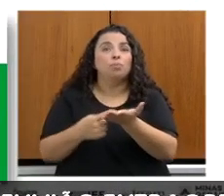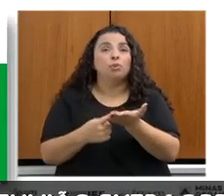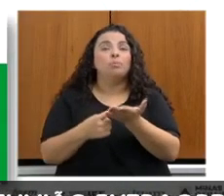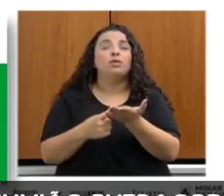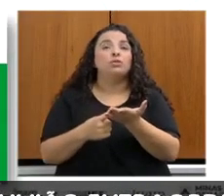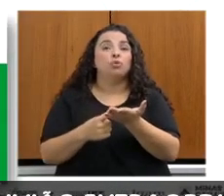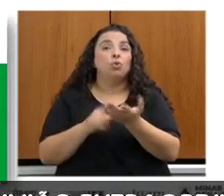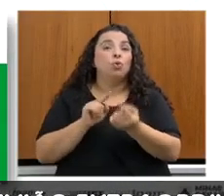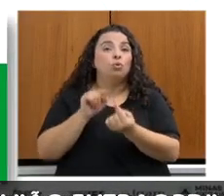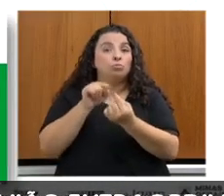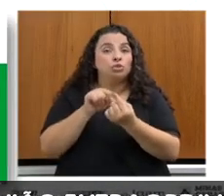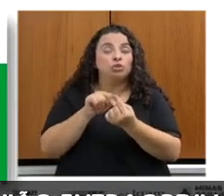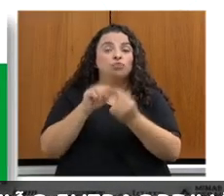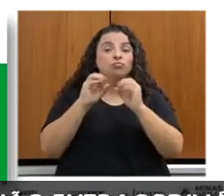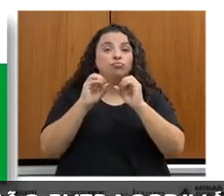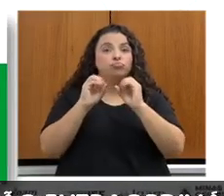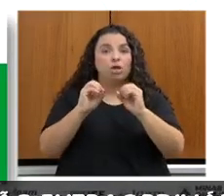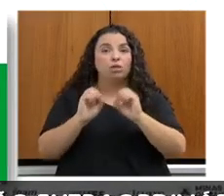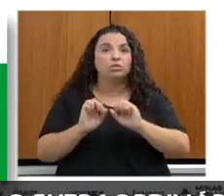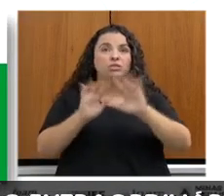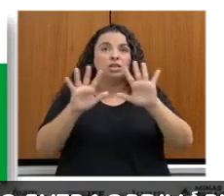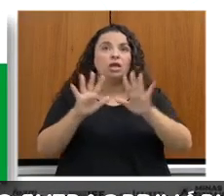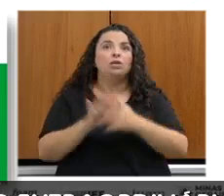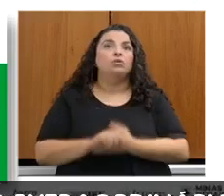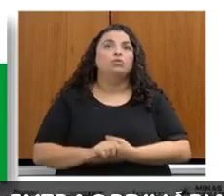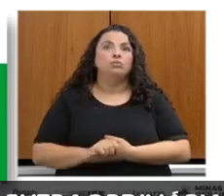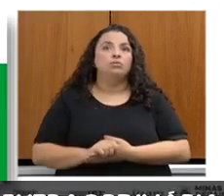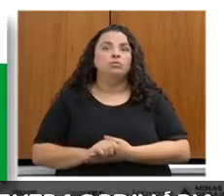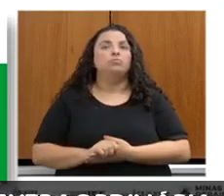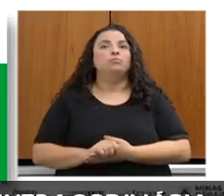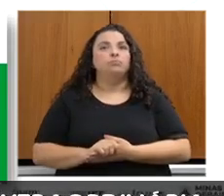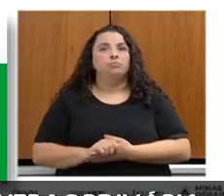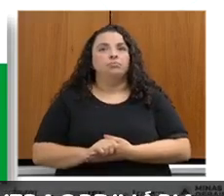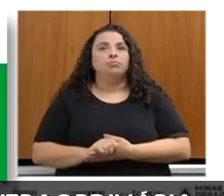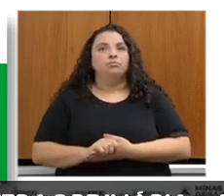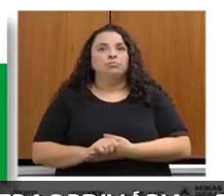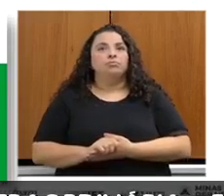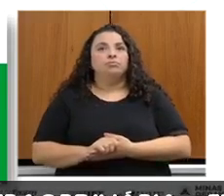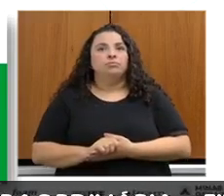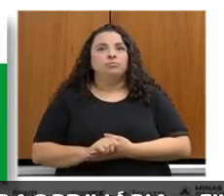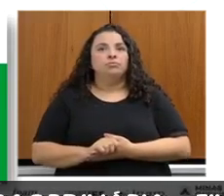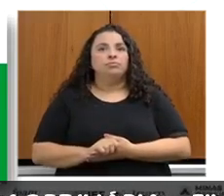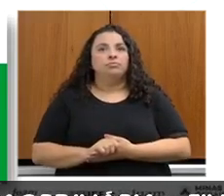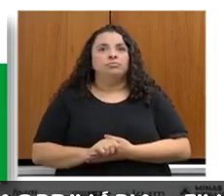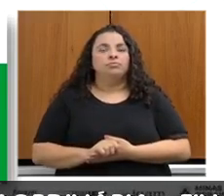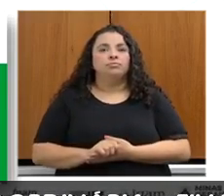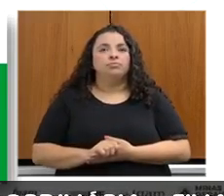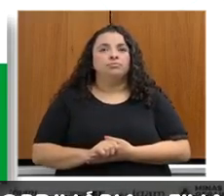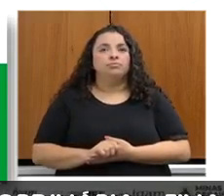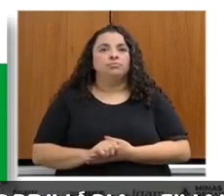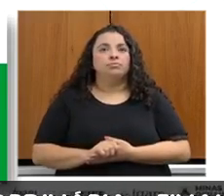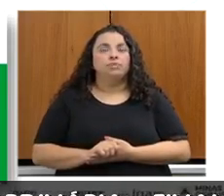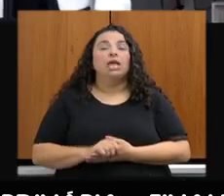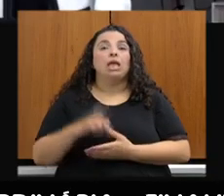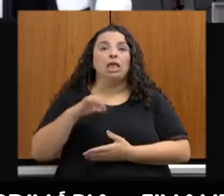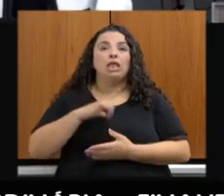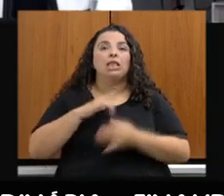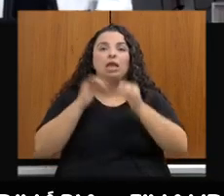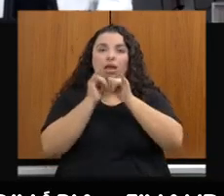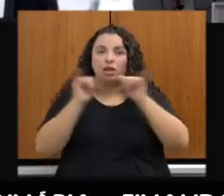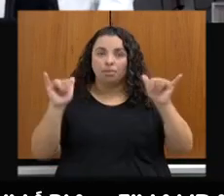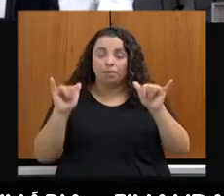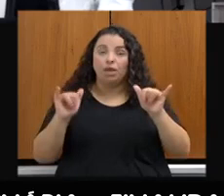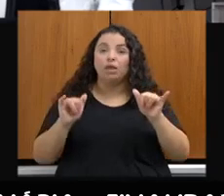mencionado, destacando a campanha Race to Zero, onde o governador Romeu Zema foi o primeiro governador, o primeiro governo